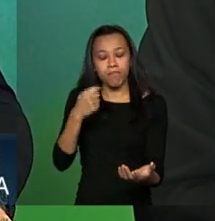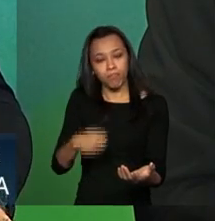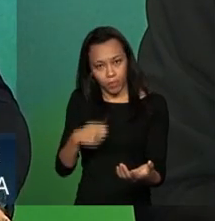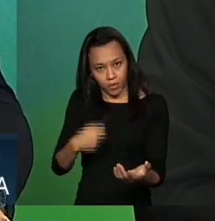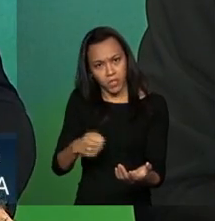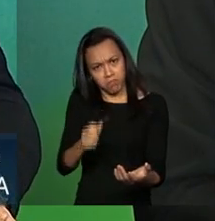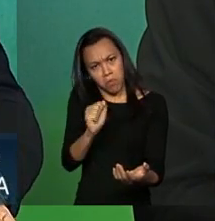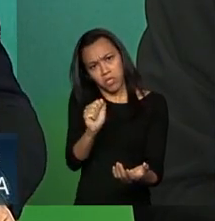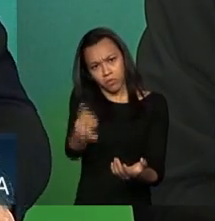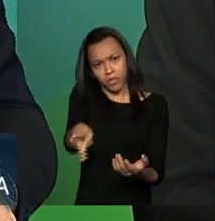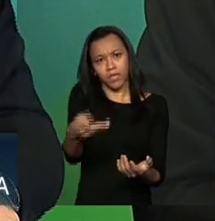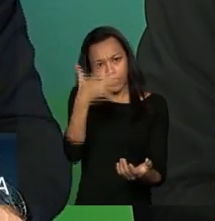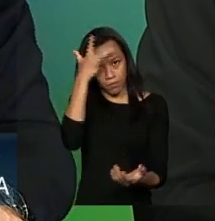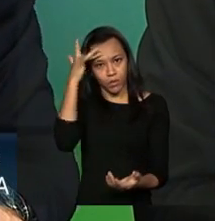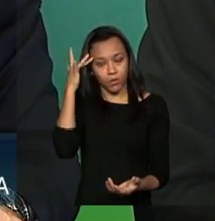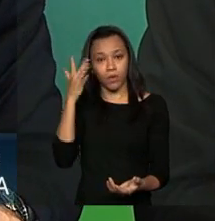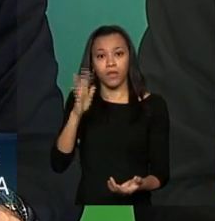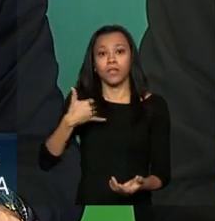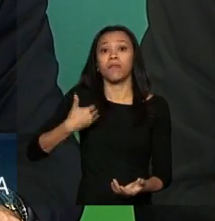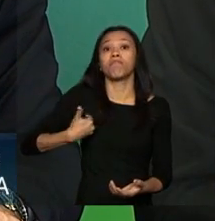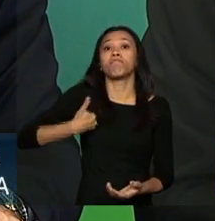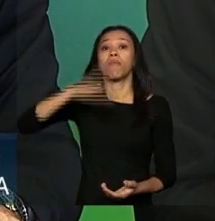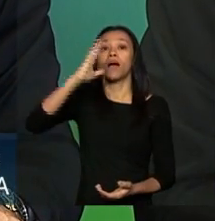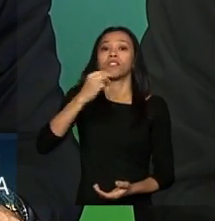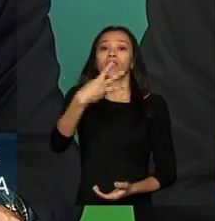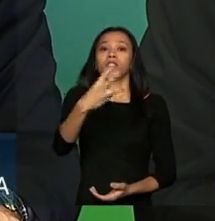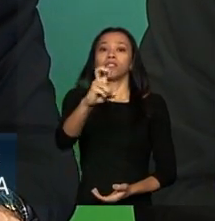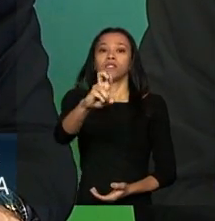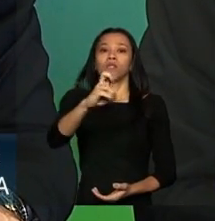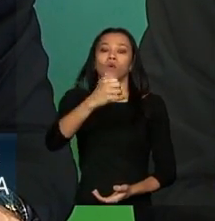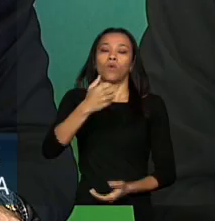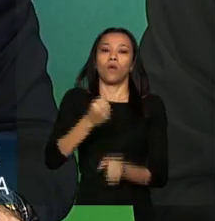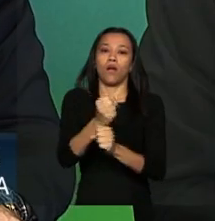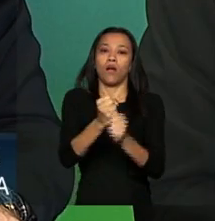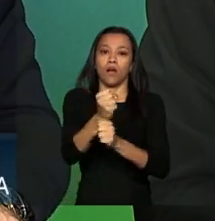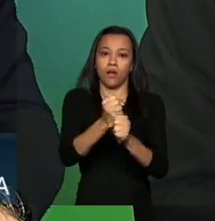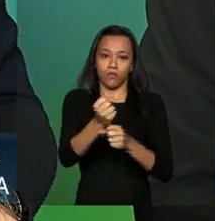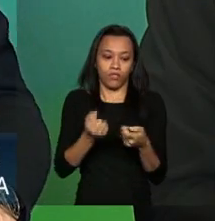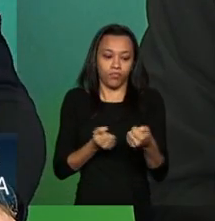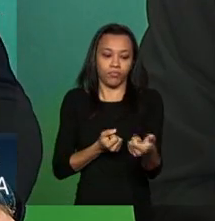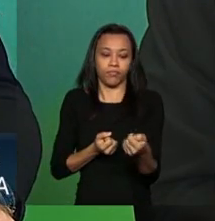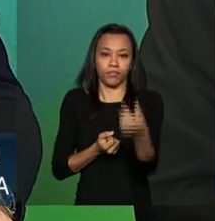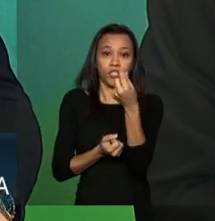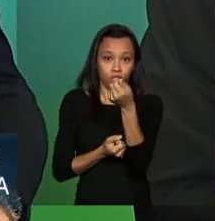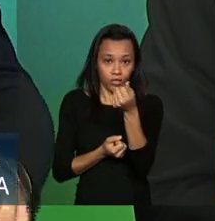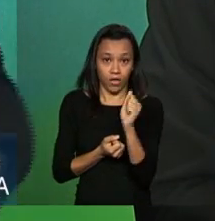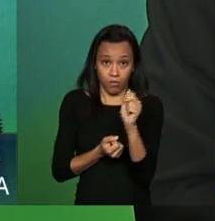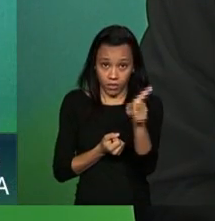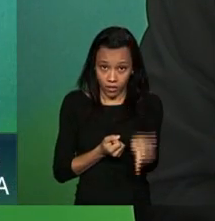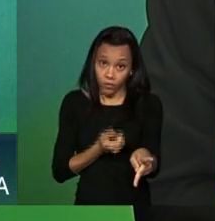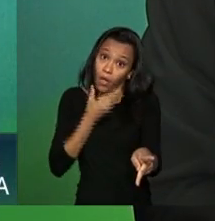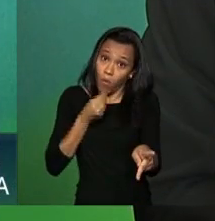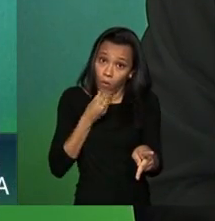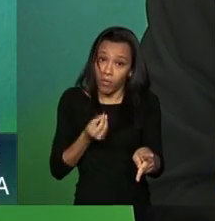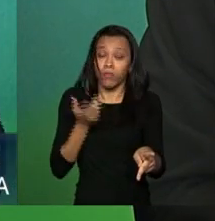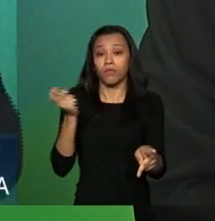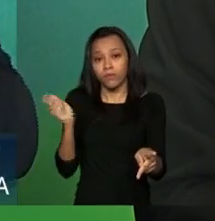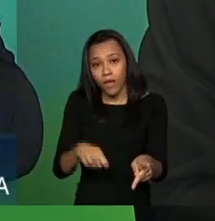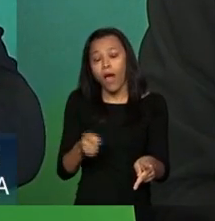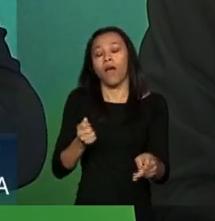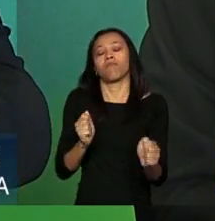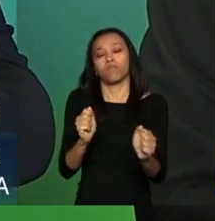pode se aposentar? Pode. Ele tem mais de 35 anos de contribuição. Neste exemplo, é um homem. Ele pode se aposentar.